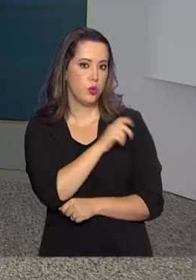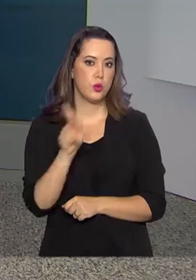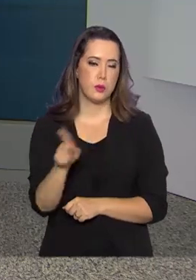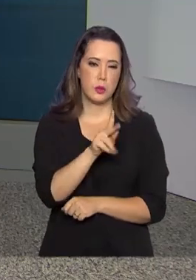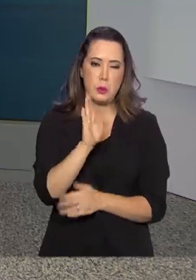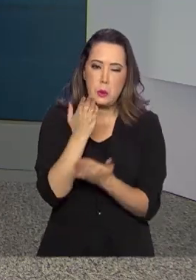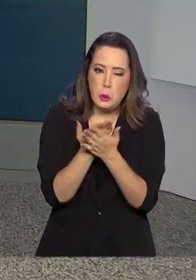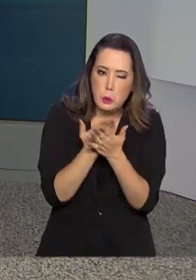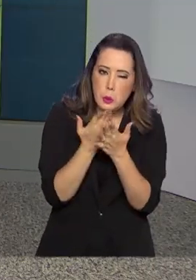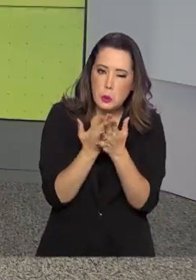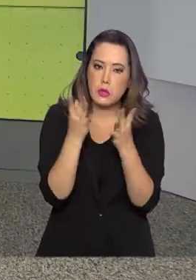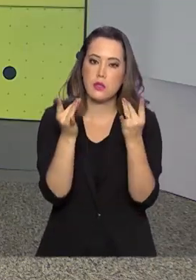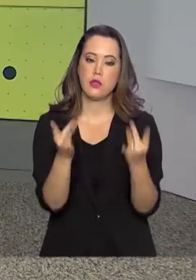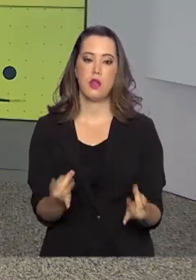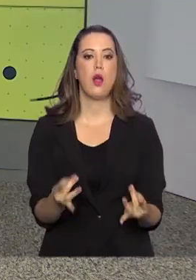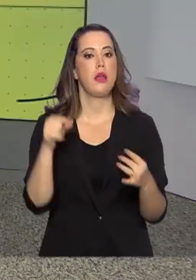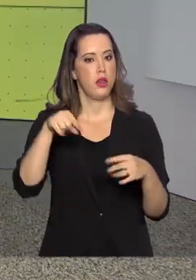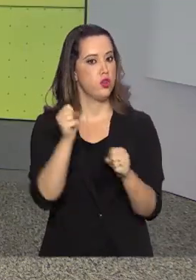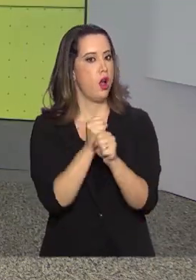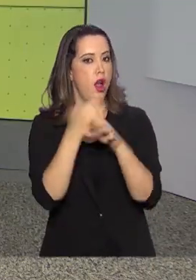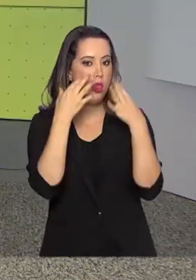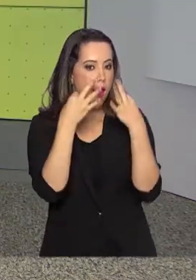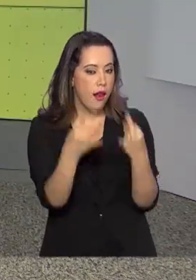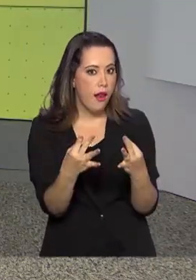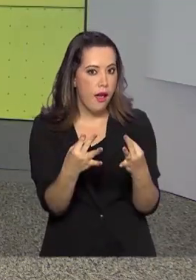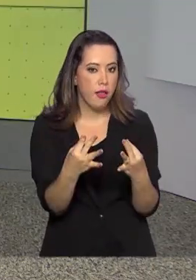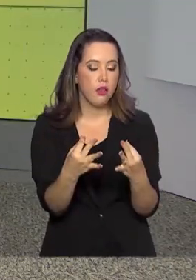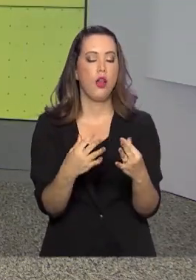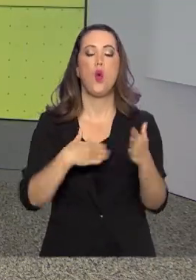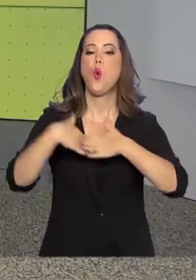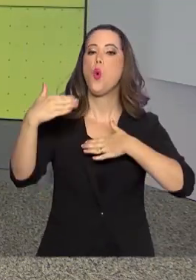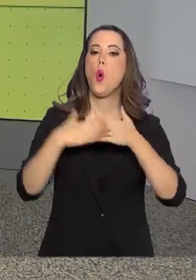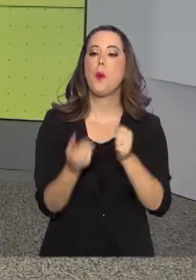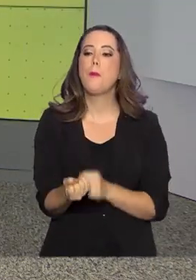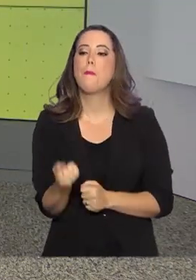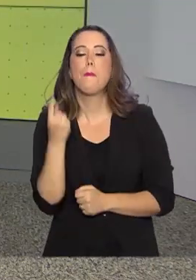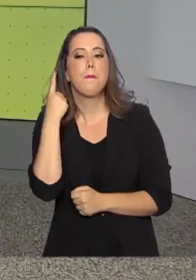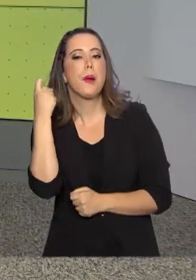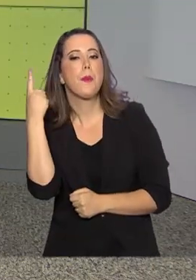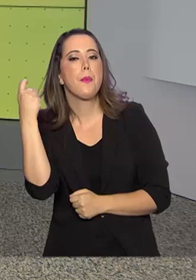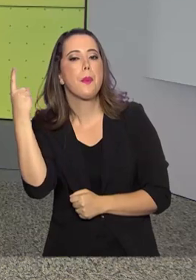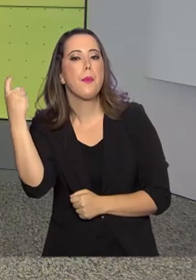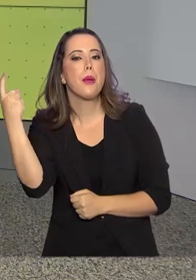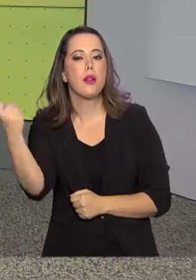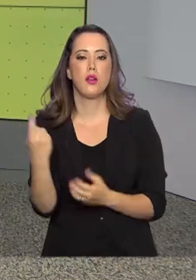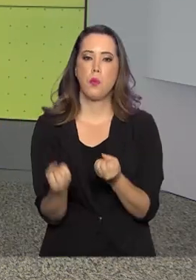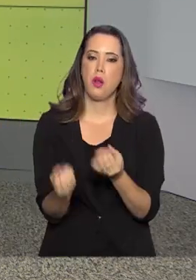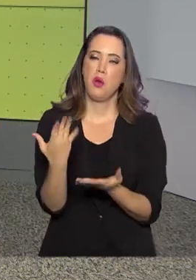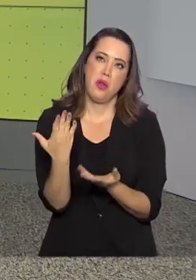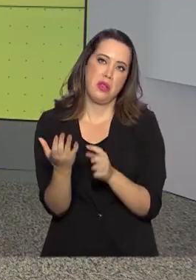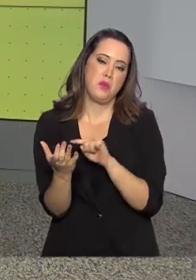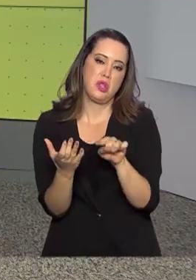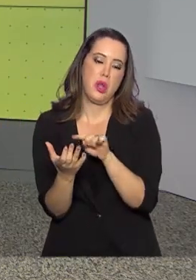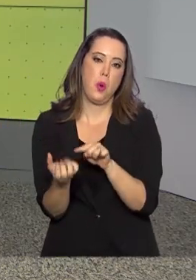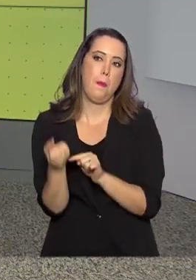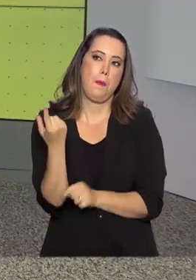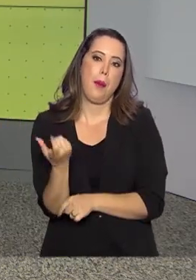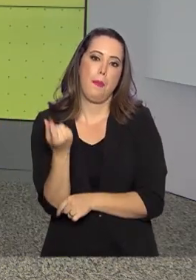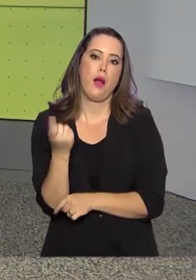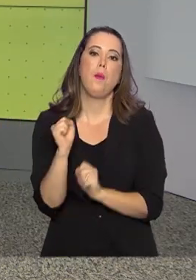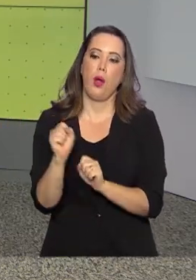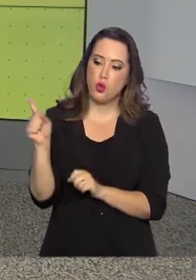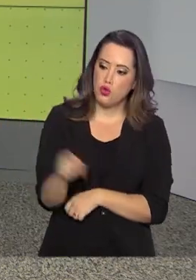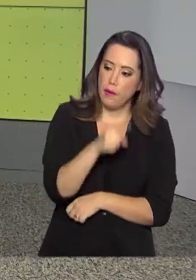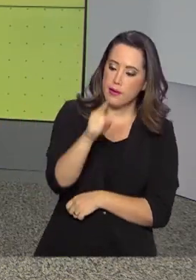Neste ano, um alerta aos candidatos. Qualquer som emitido por dispositivo eletrônico, como um celular, pode causar a